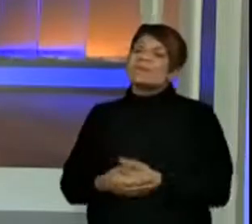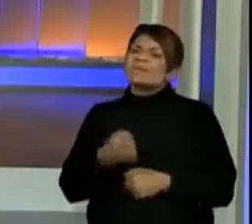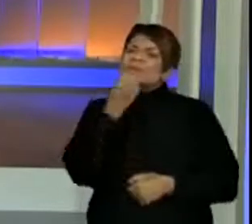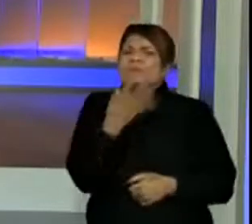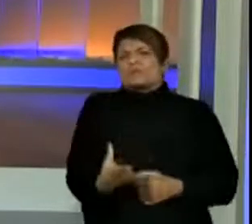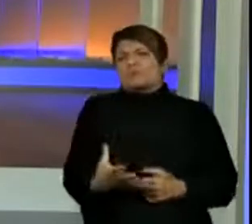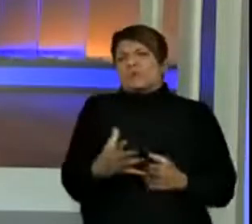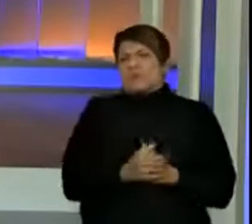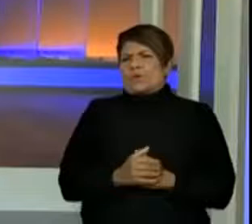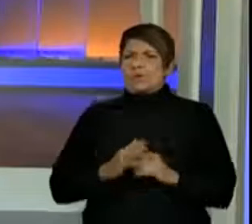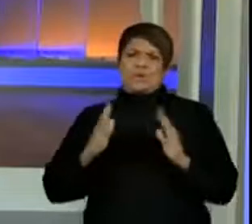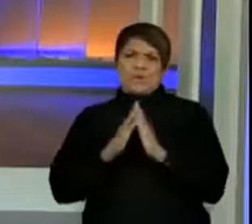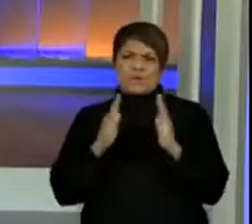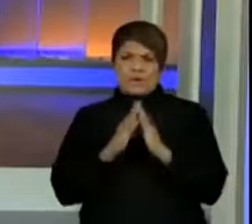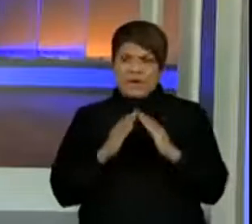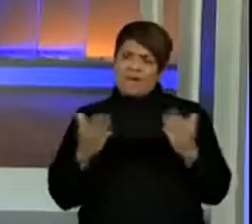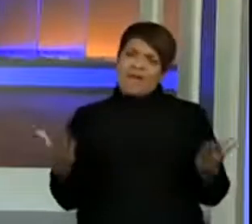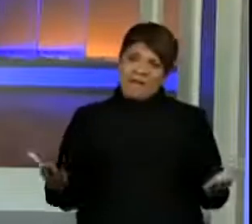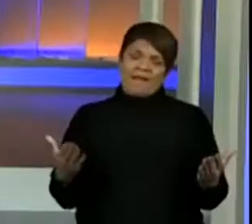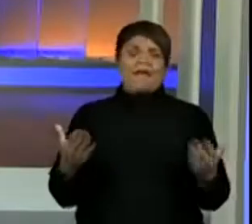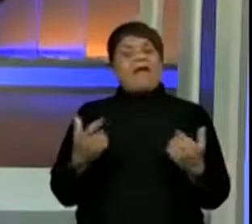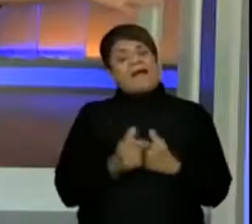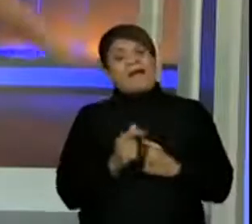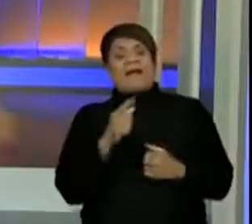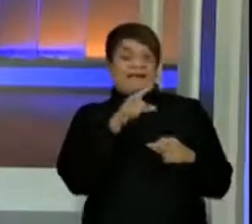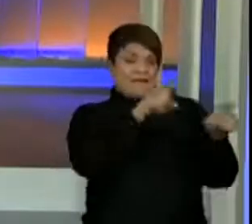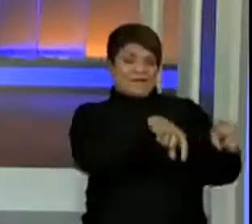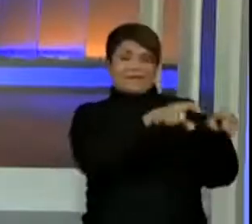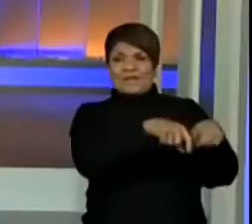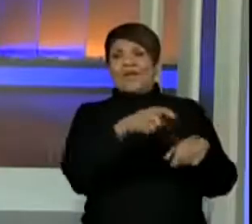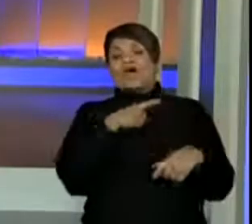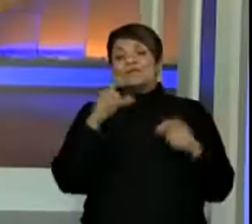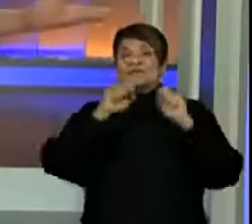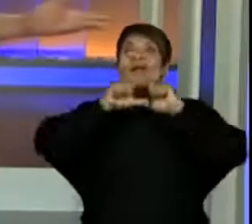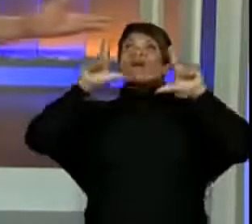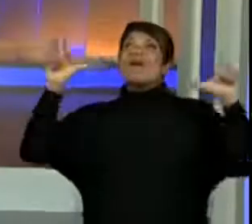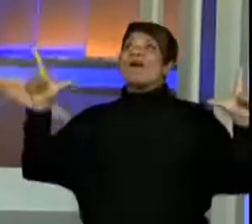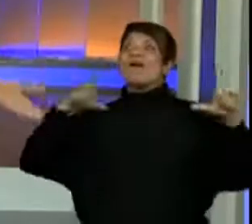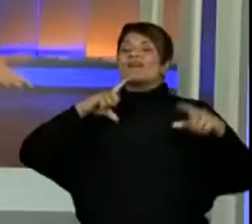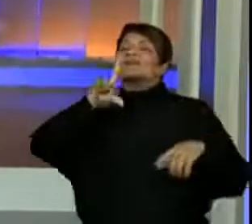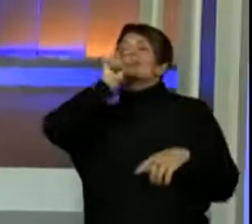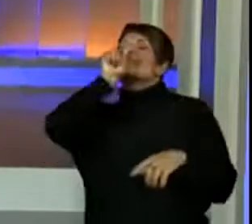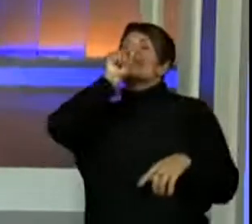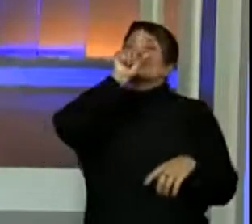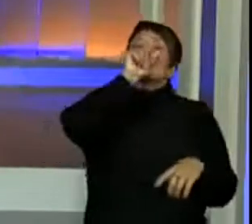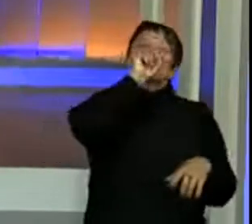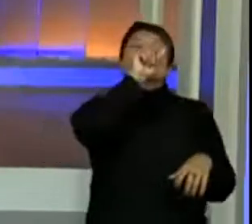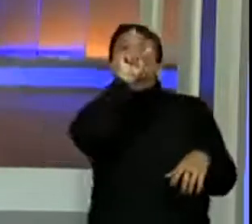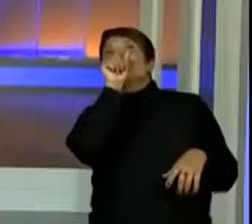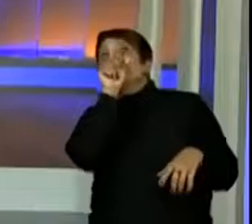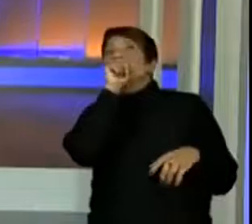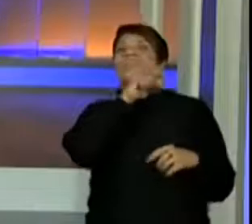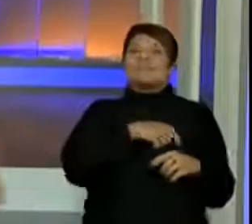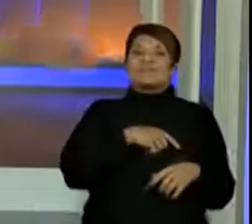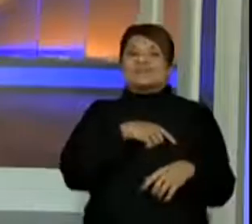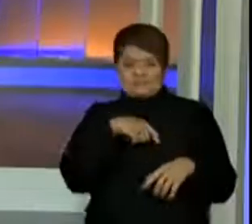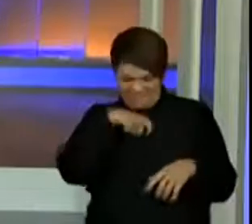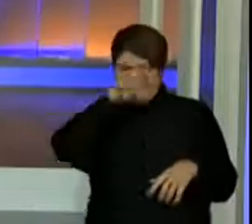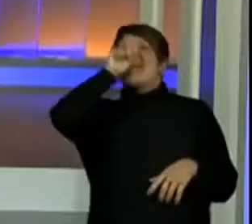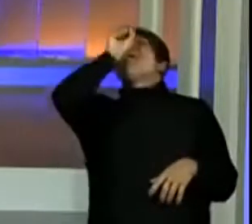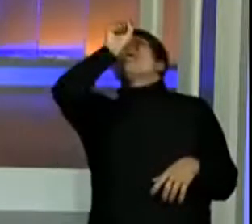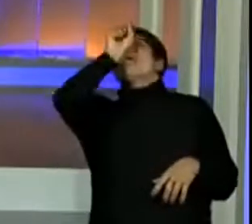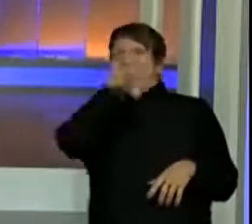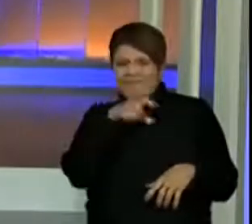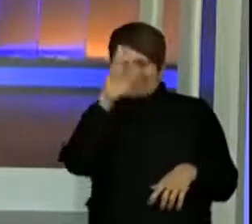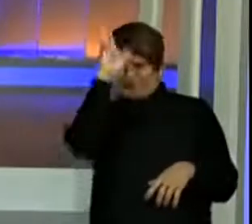morar no campo porque você acorda com o passarinho, com o galo cantando. E aqui na cidade é barulho de